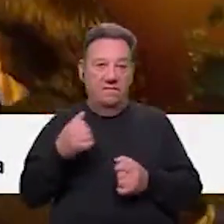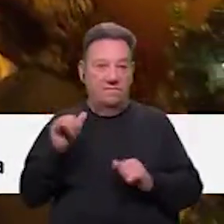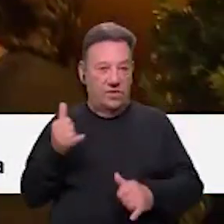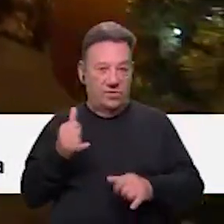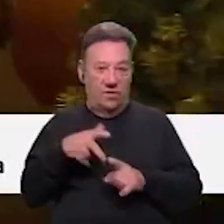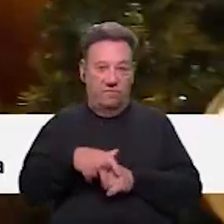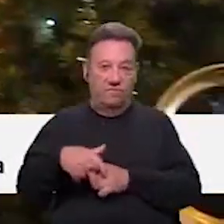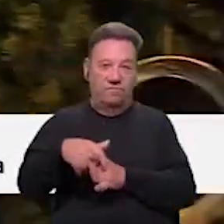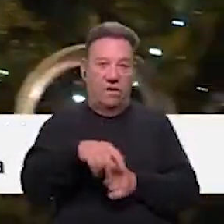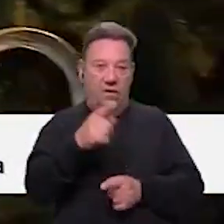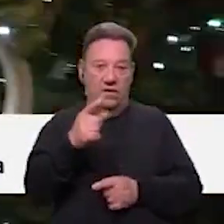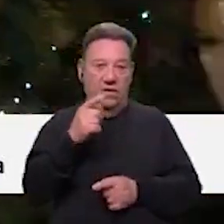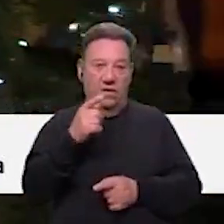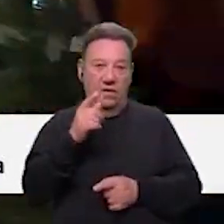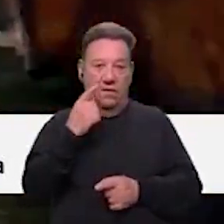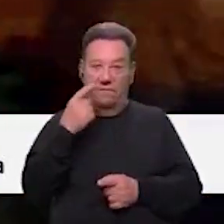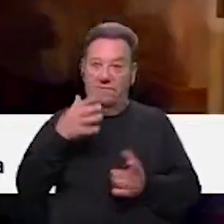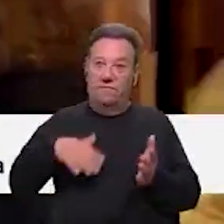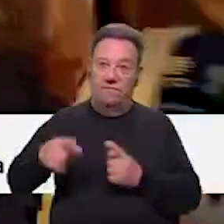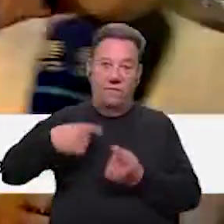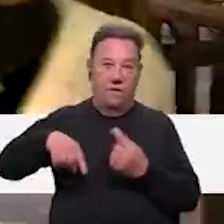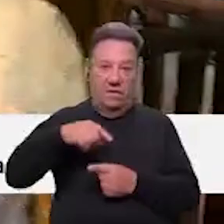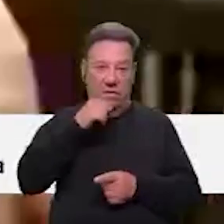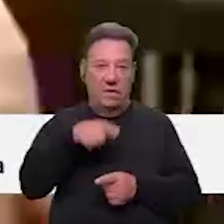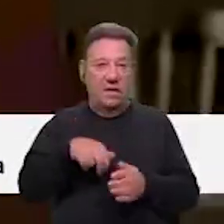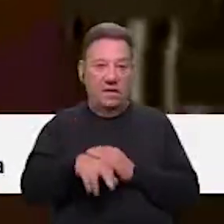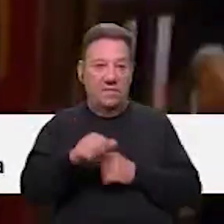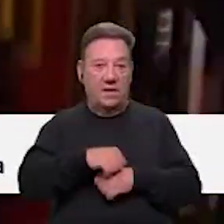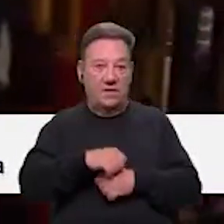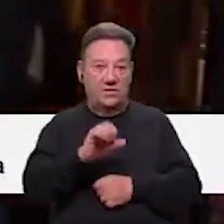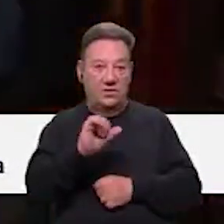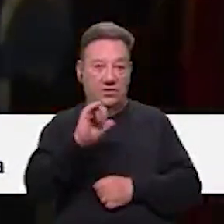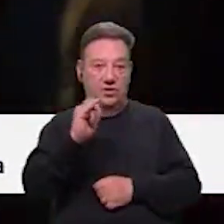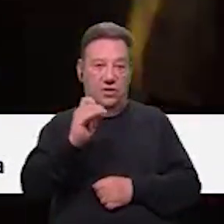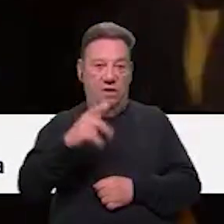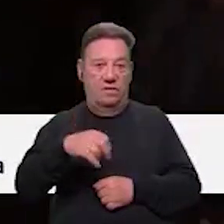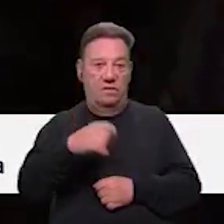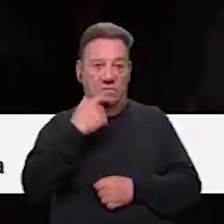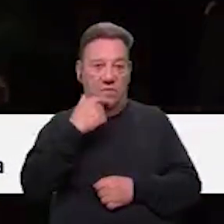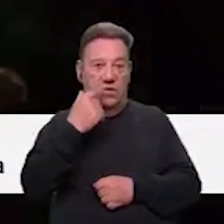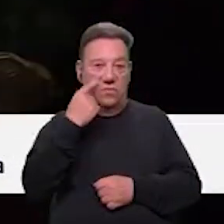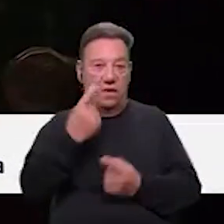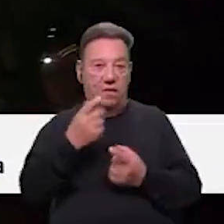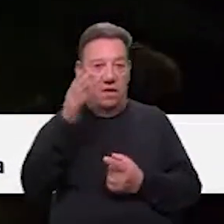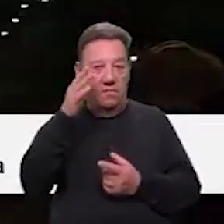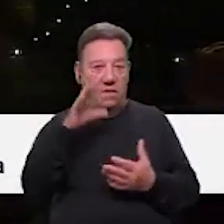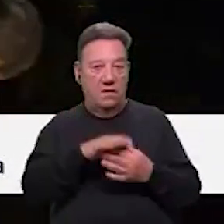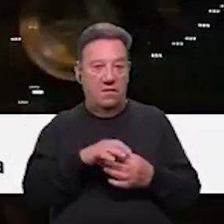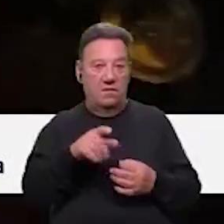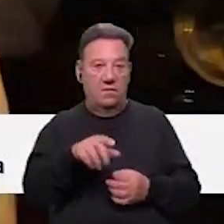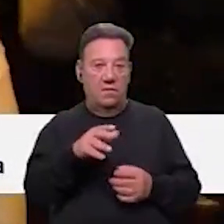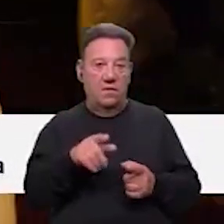através de uma vassoura e aqui entramos na Casa dos Gigantes, onde é possível conhecer alguns animais ligados ao